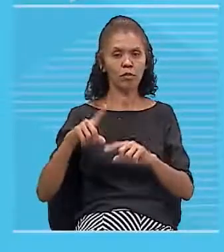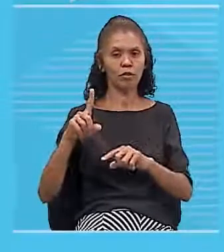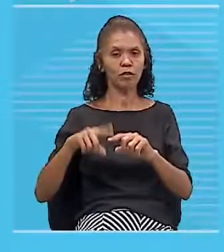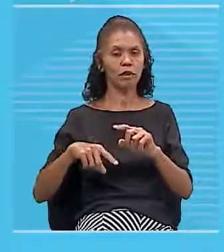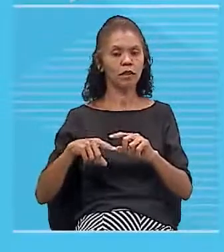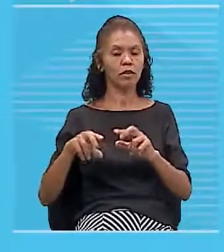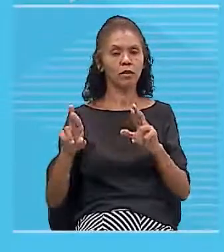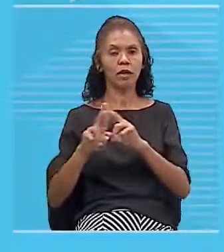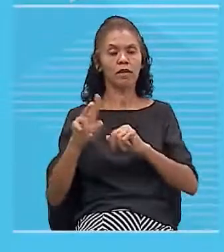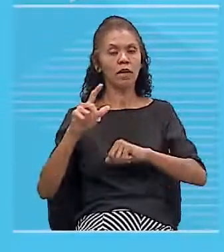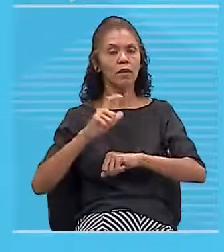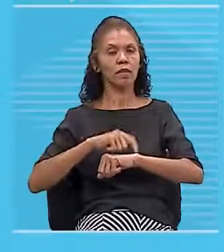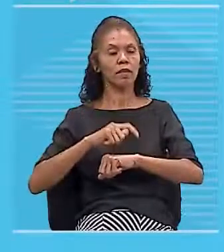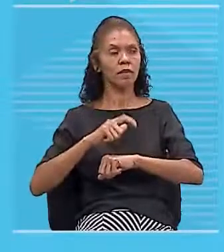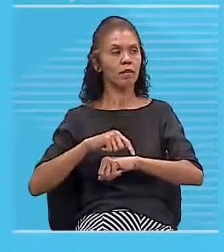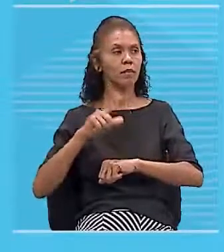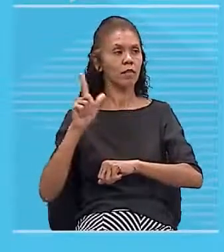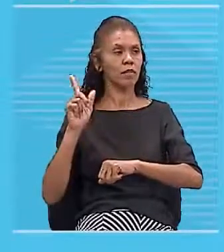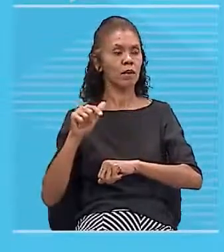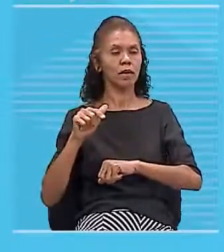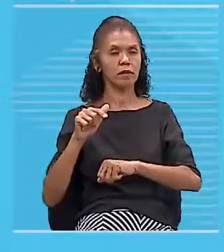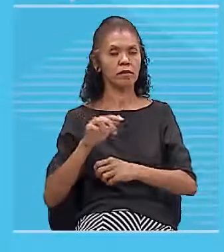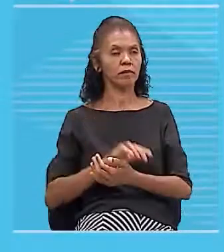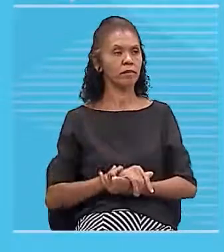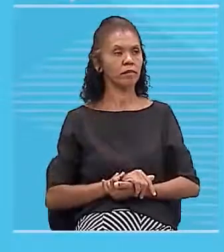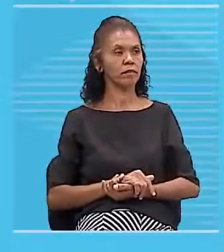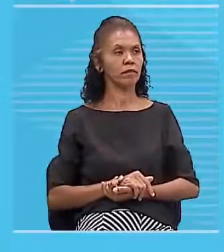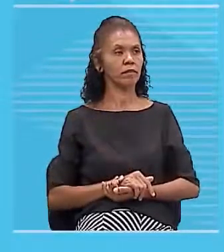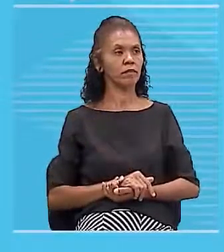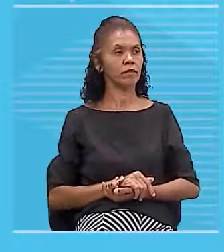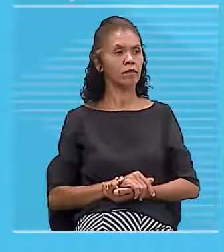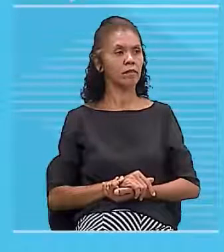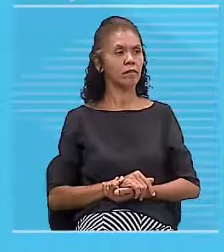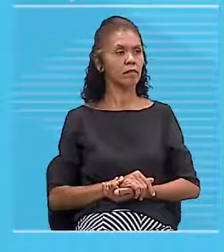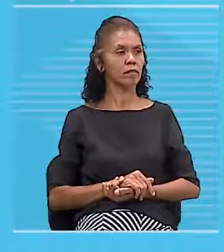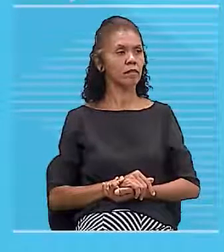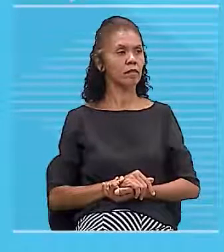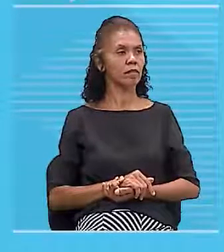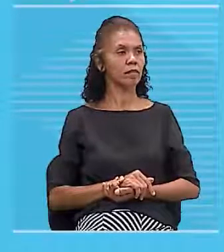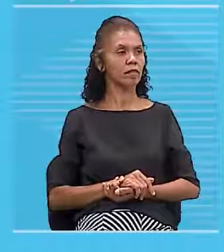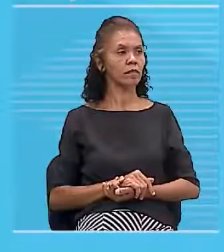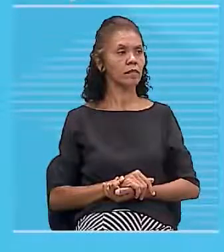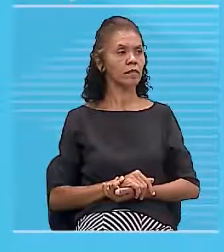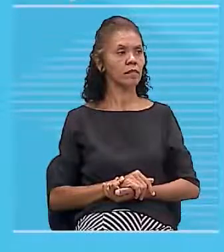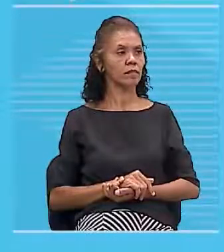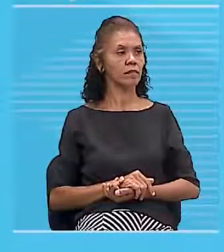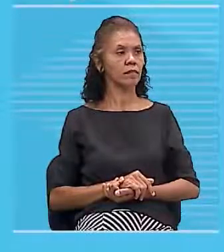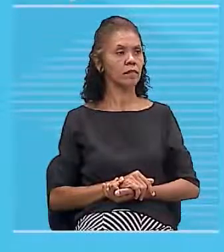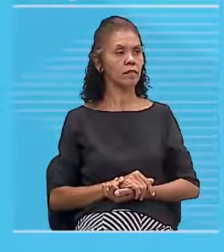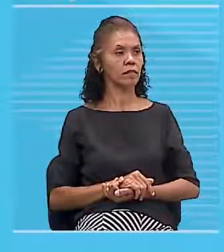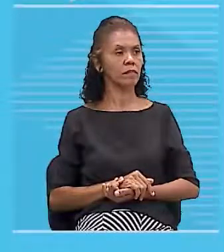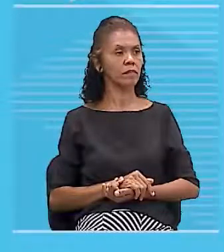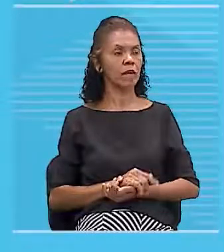então eu quero saber de vocês qual é a posição